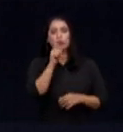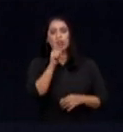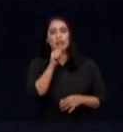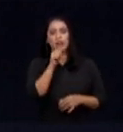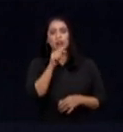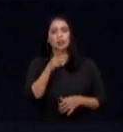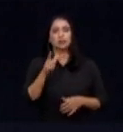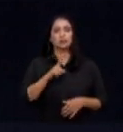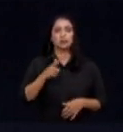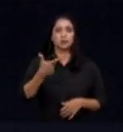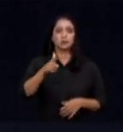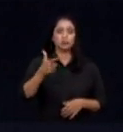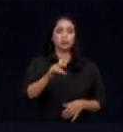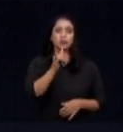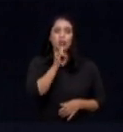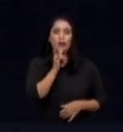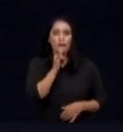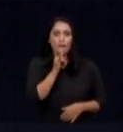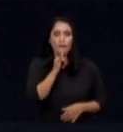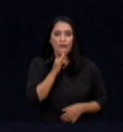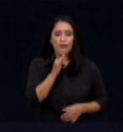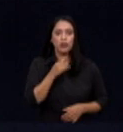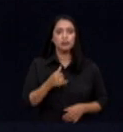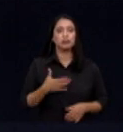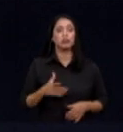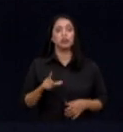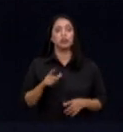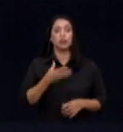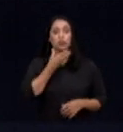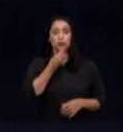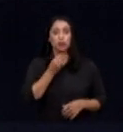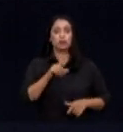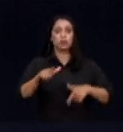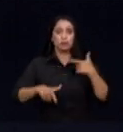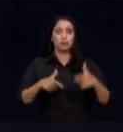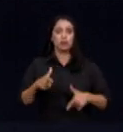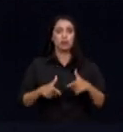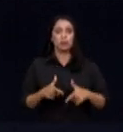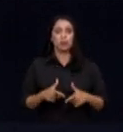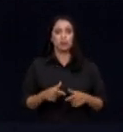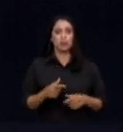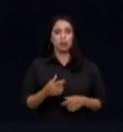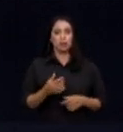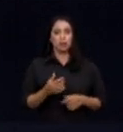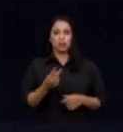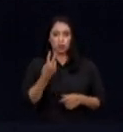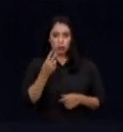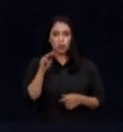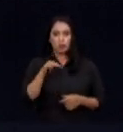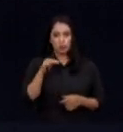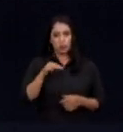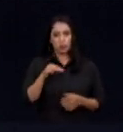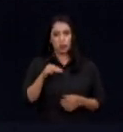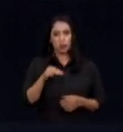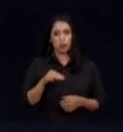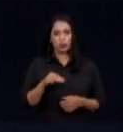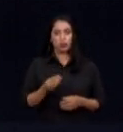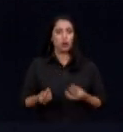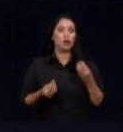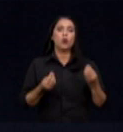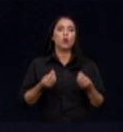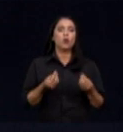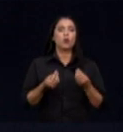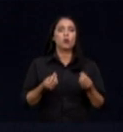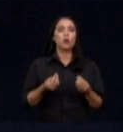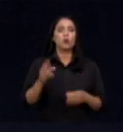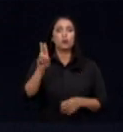resíduos de produção, são exemplos das medidas que os produtores florizais adotam. Mais dois minutinhos, Excelência, eu termino. O manejo adequado